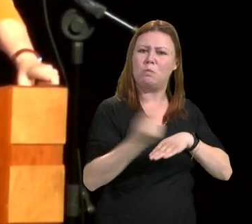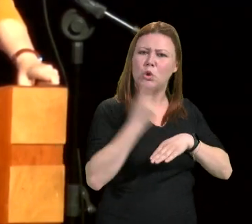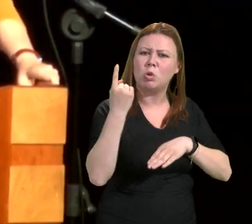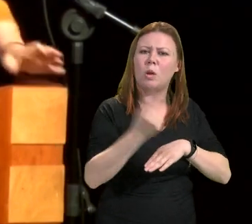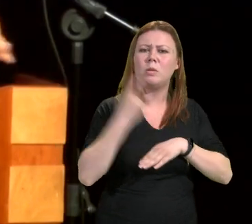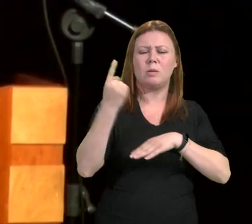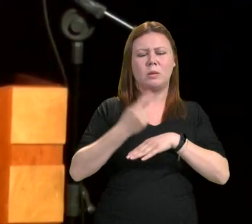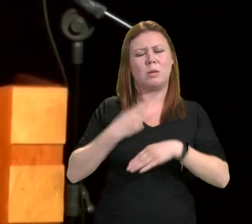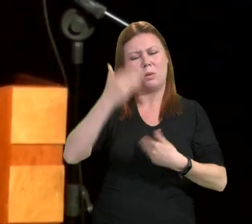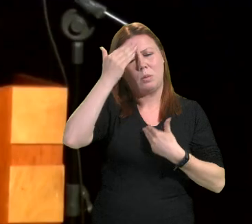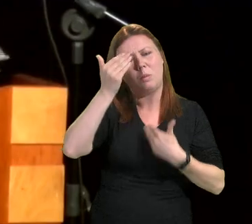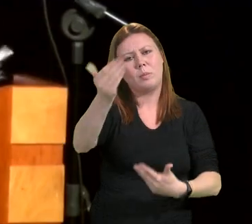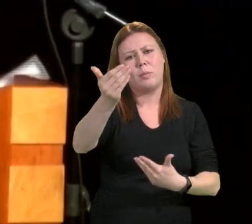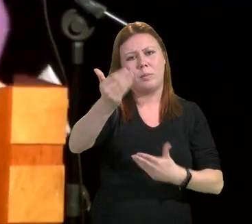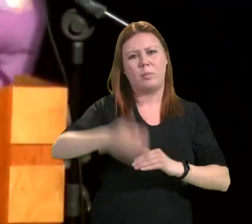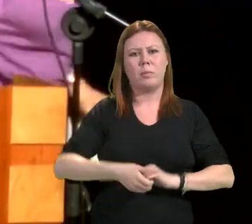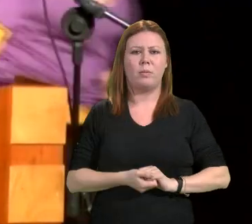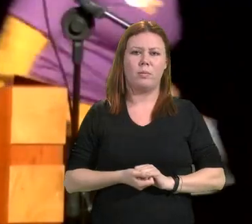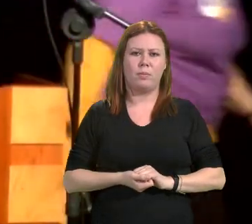Muito obrigada.